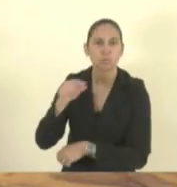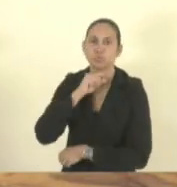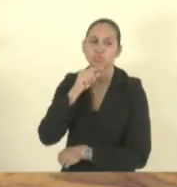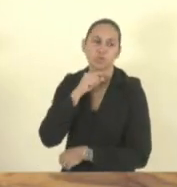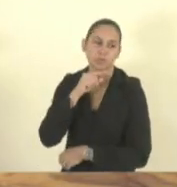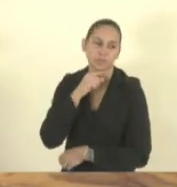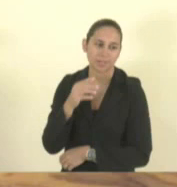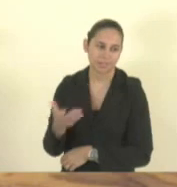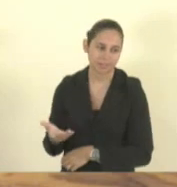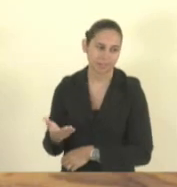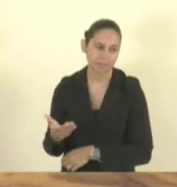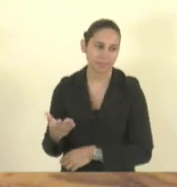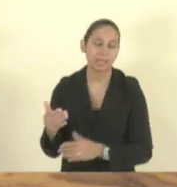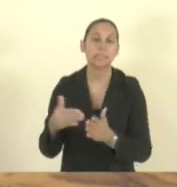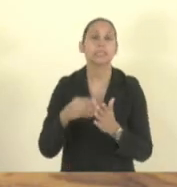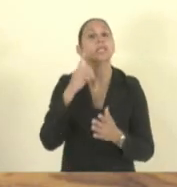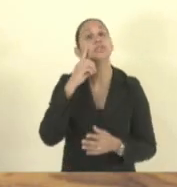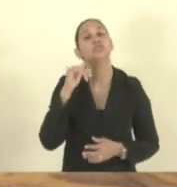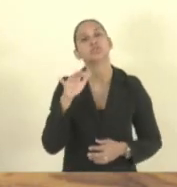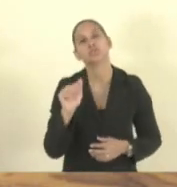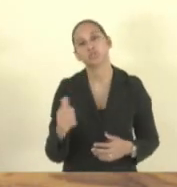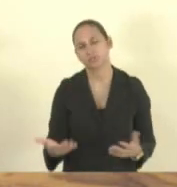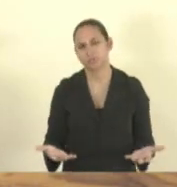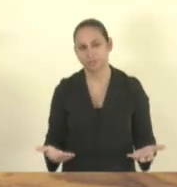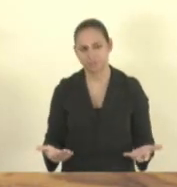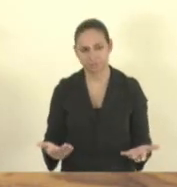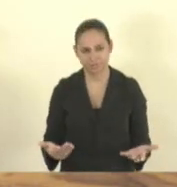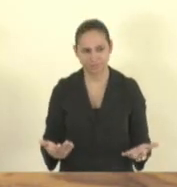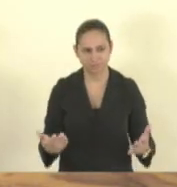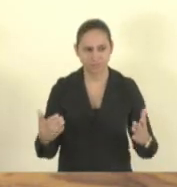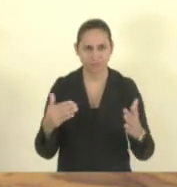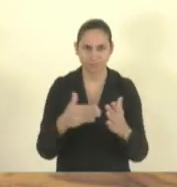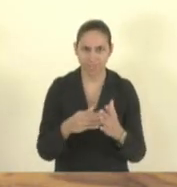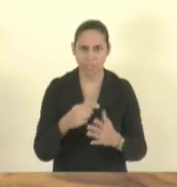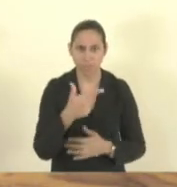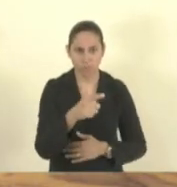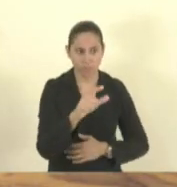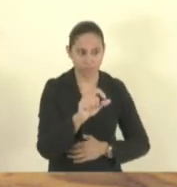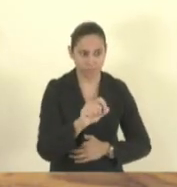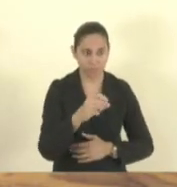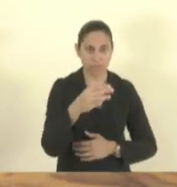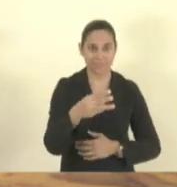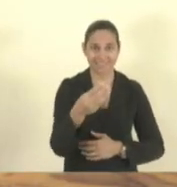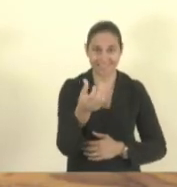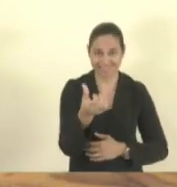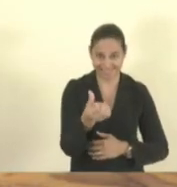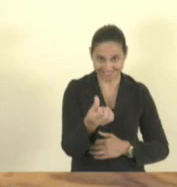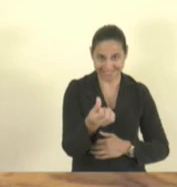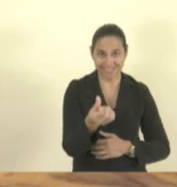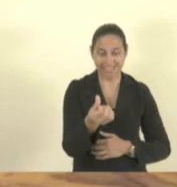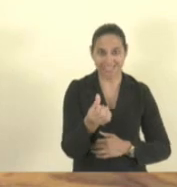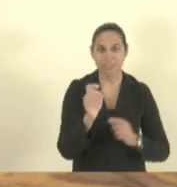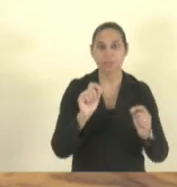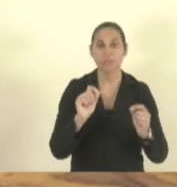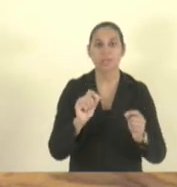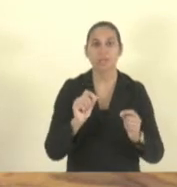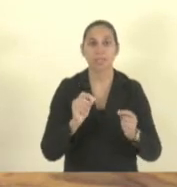até quando quando chegar em 2036 e a cada uma